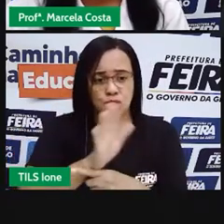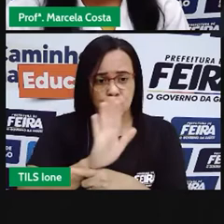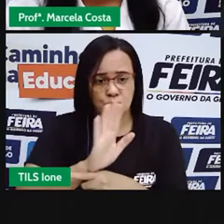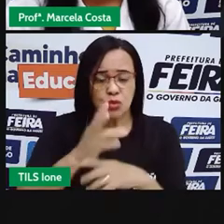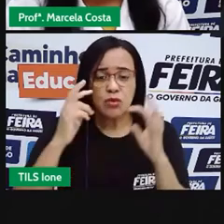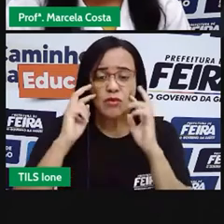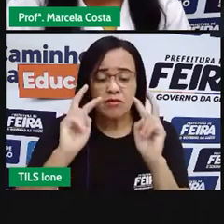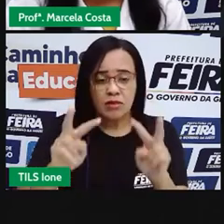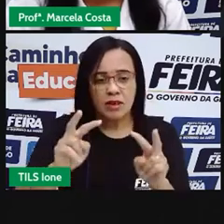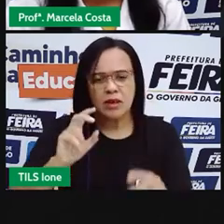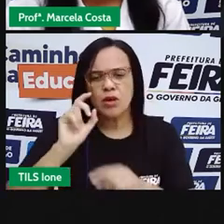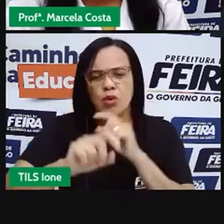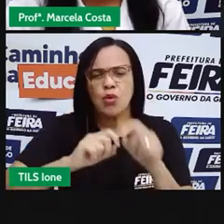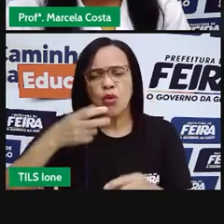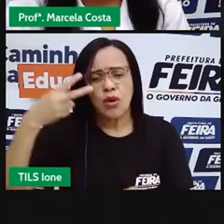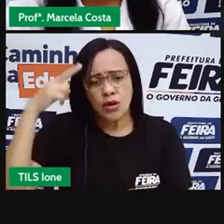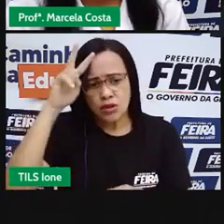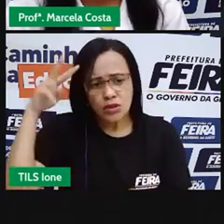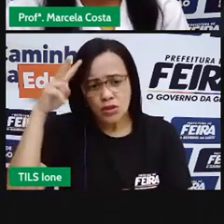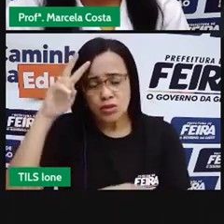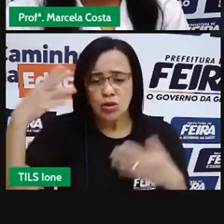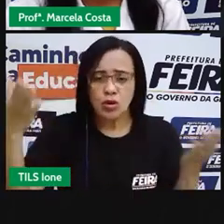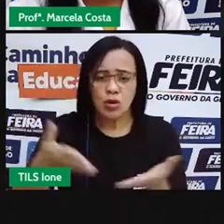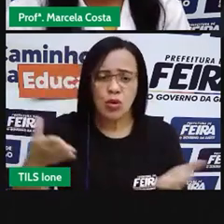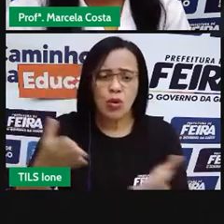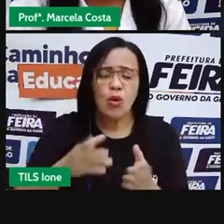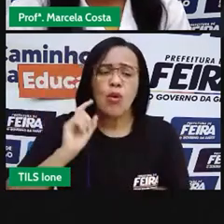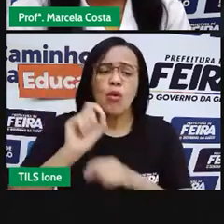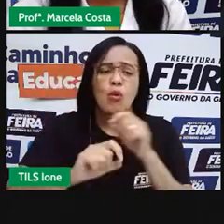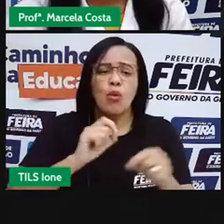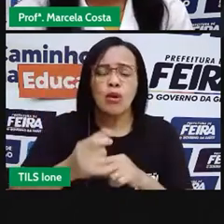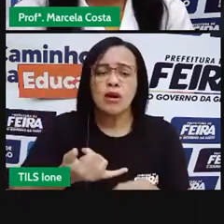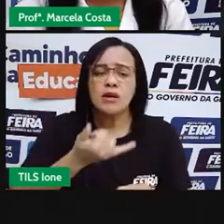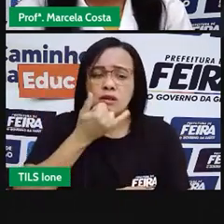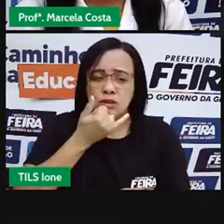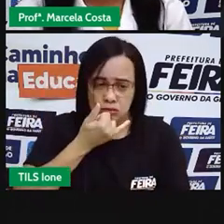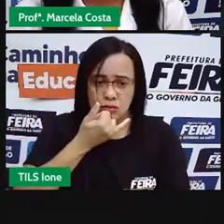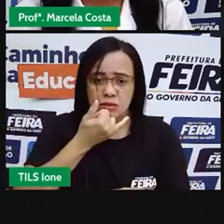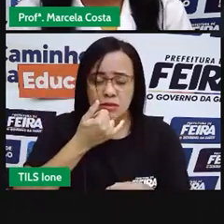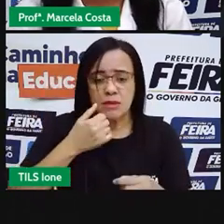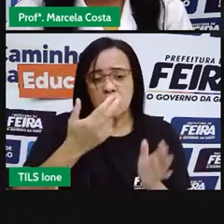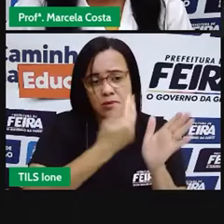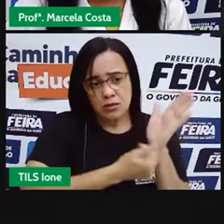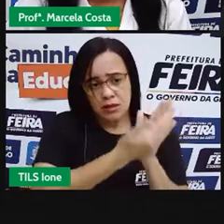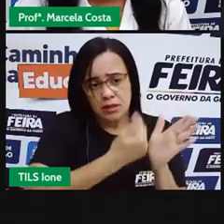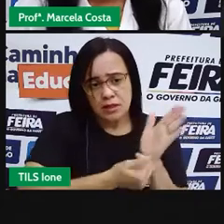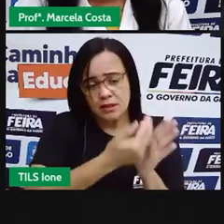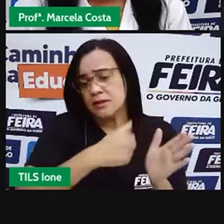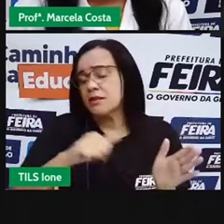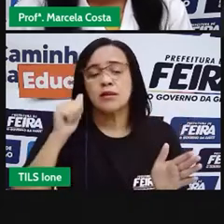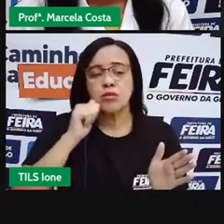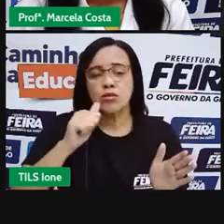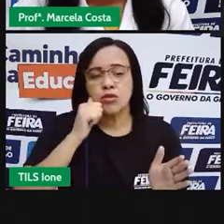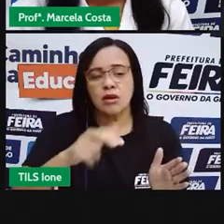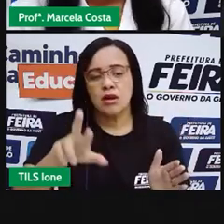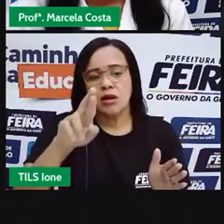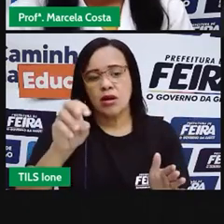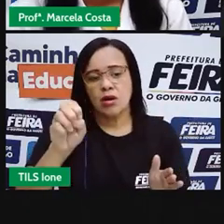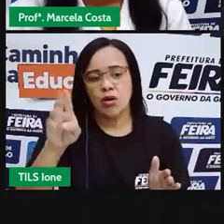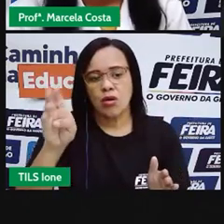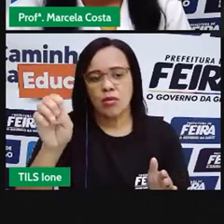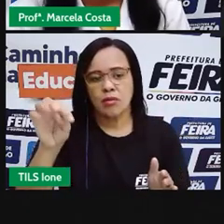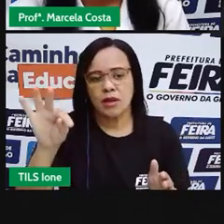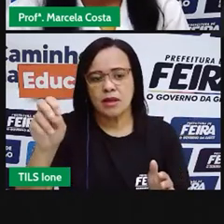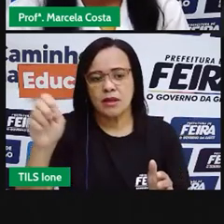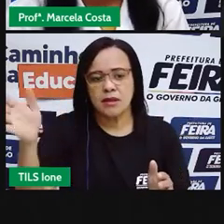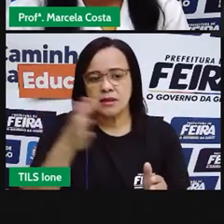história é Desculpe-me, ilustrações de Roberta Castro. Vamos conhecer essa história tão